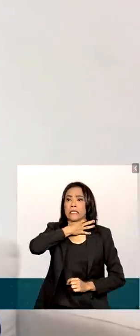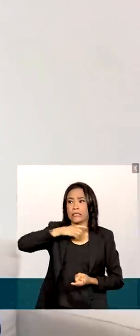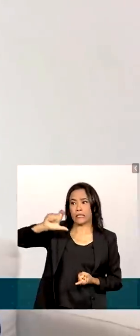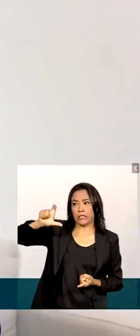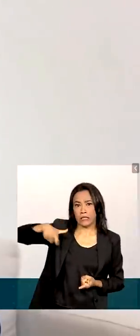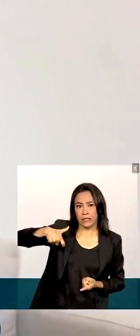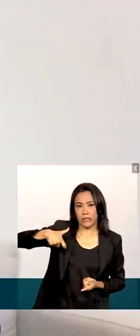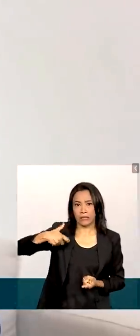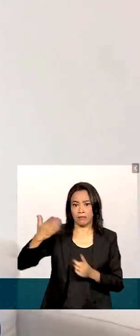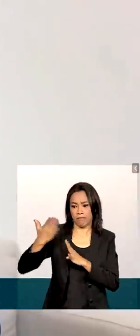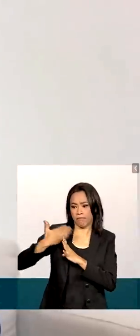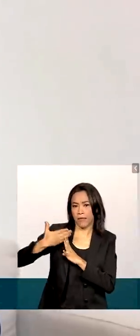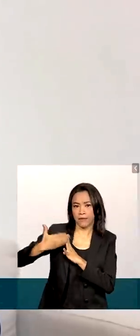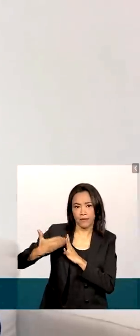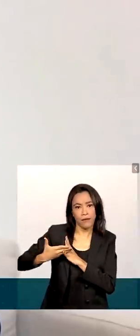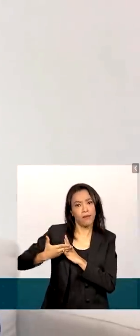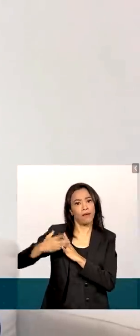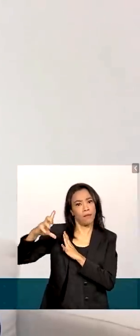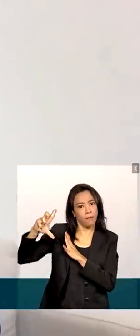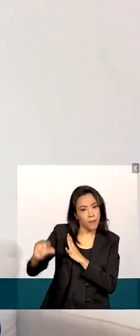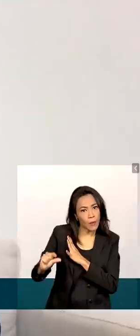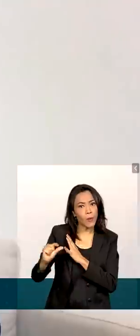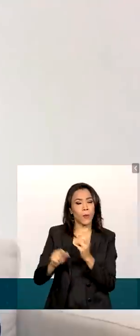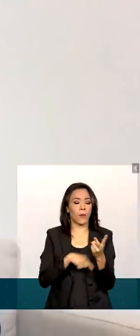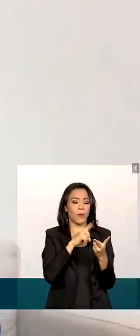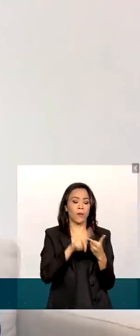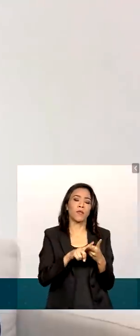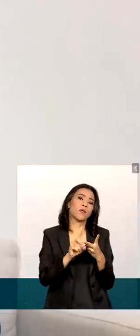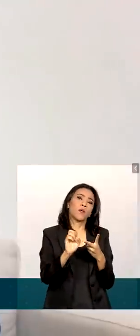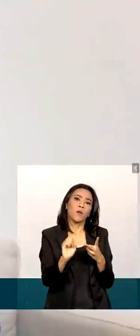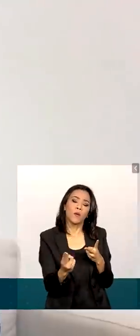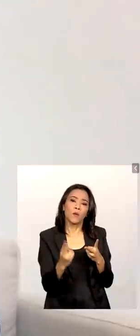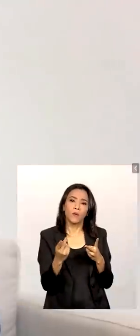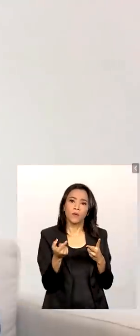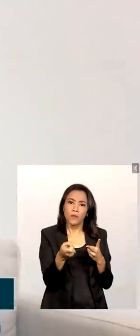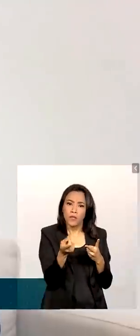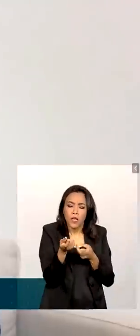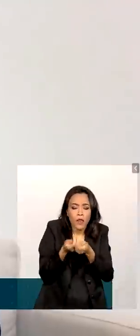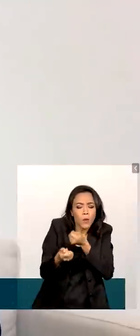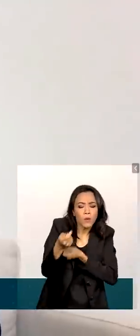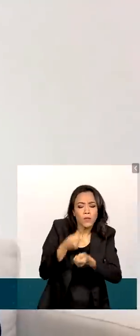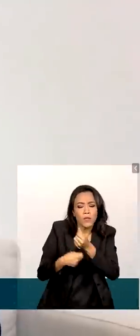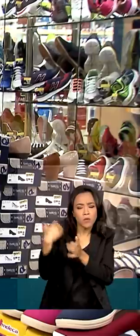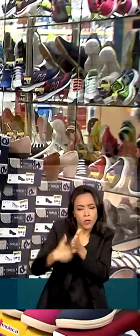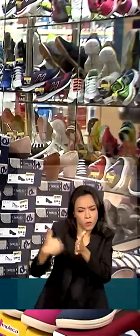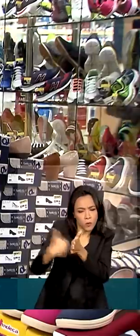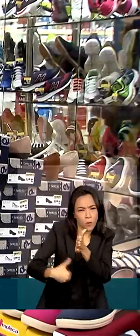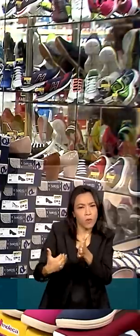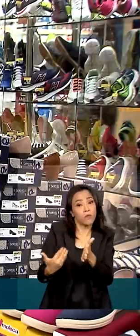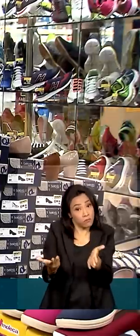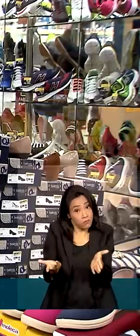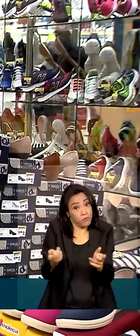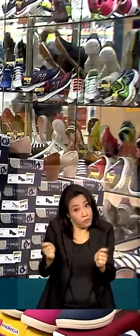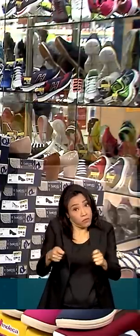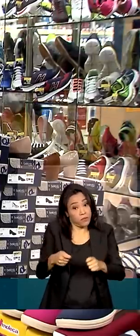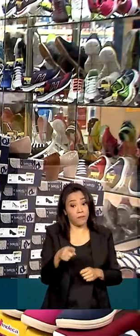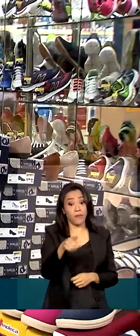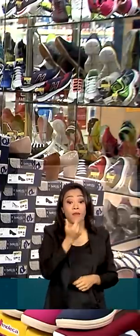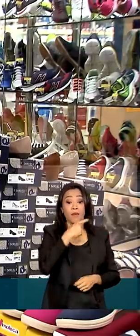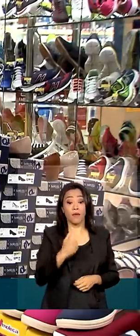oportunidade de parcelar com uma taxa menor, dando uma entrada, negociando um desconto, se possível. Quem vai usar o